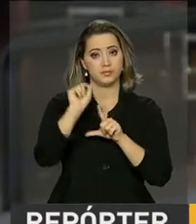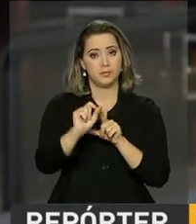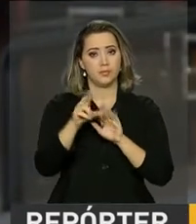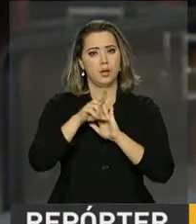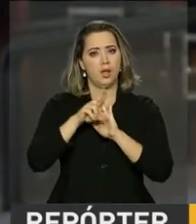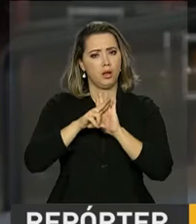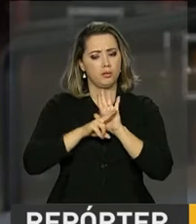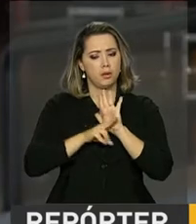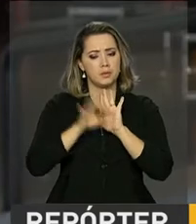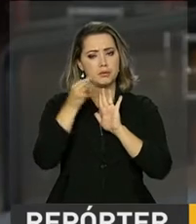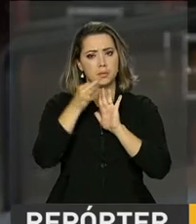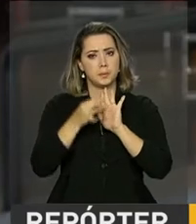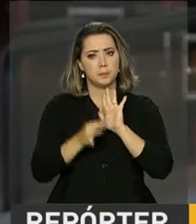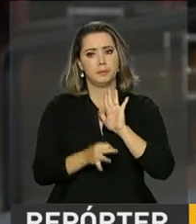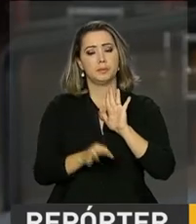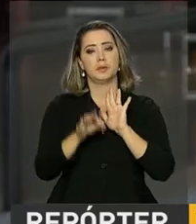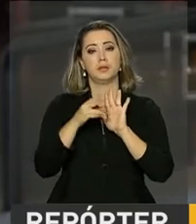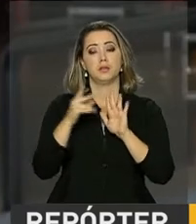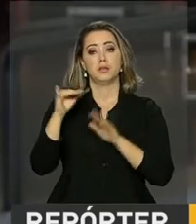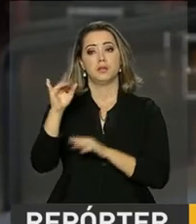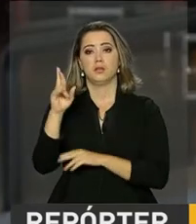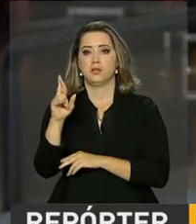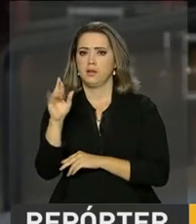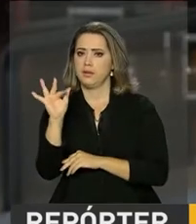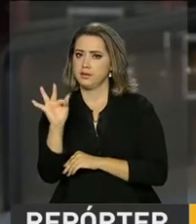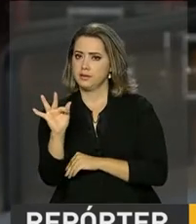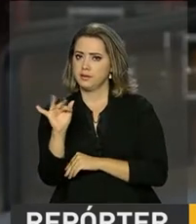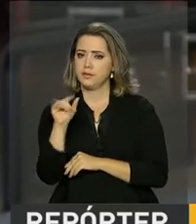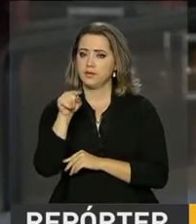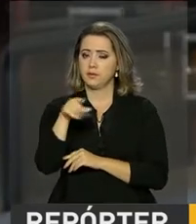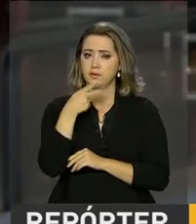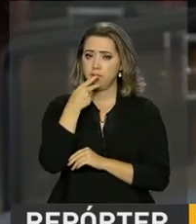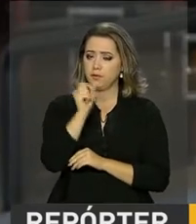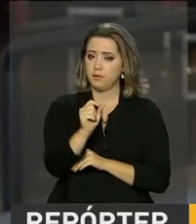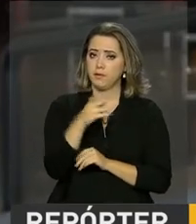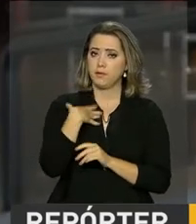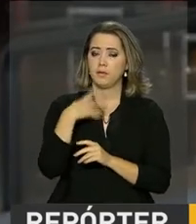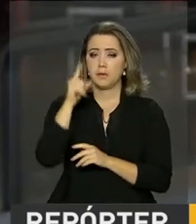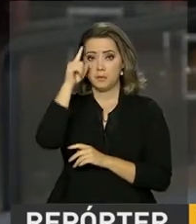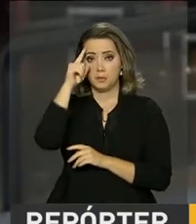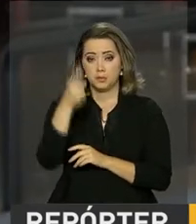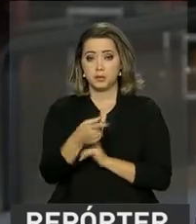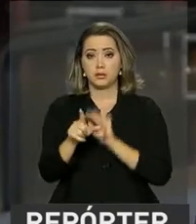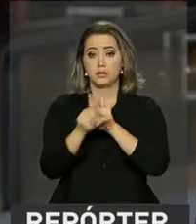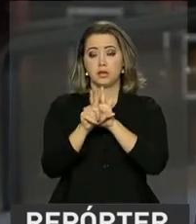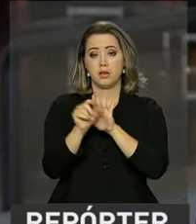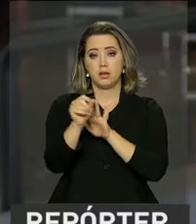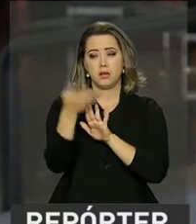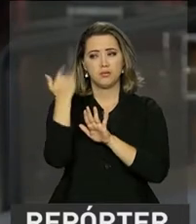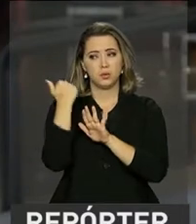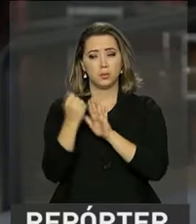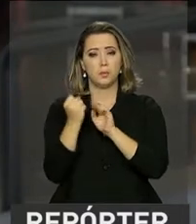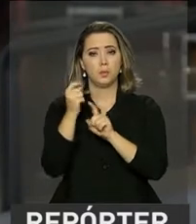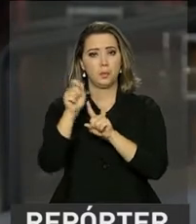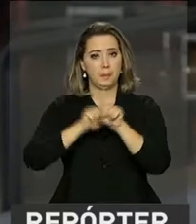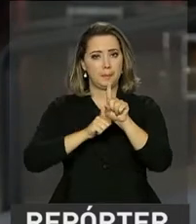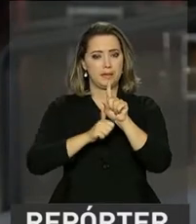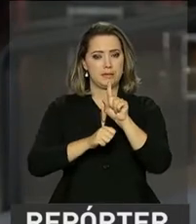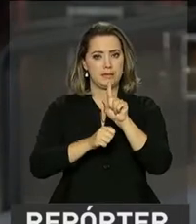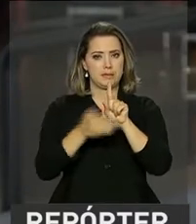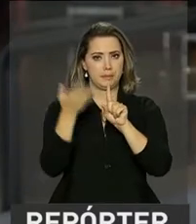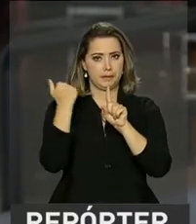regulamentação da Receita, Roberto, diz respeito à medida provisória editada pelo presidente Michel Temer no mês passado e que